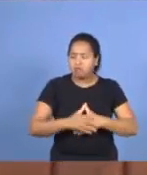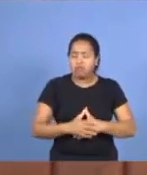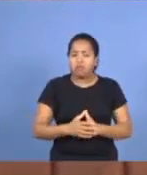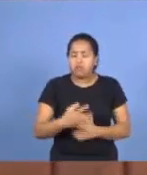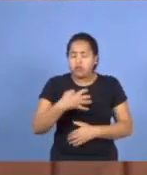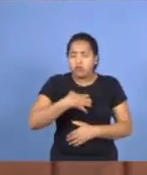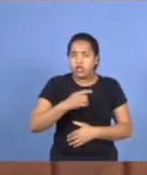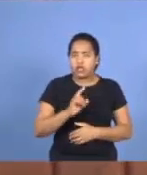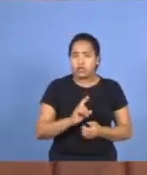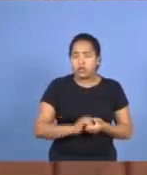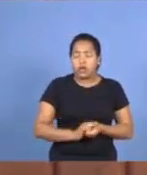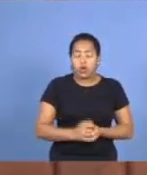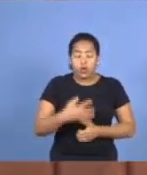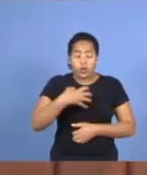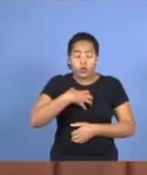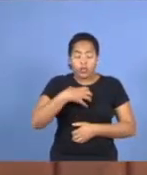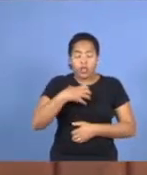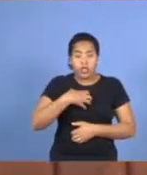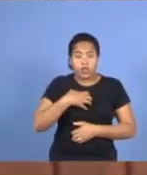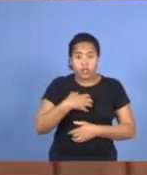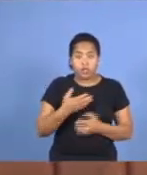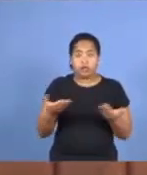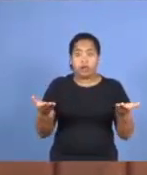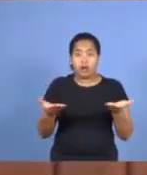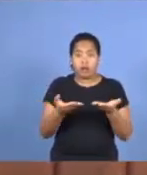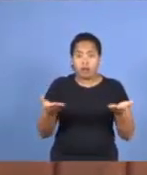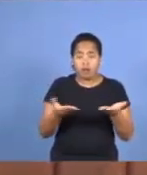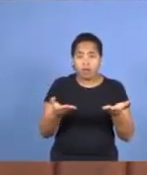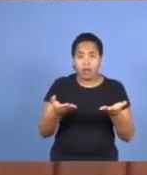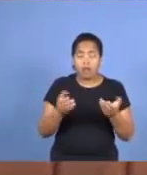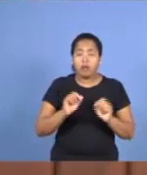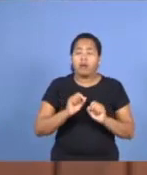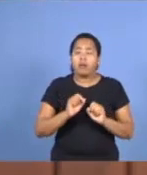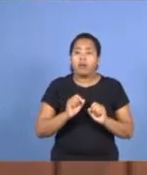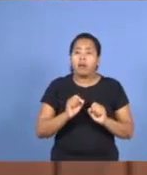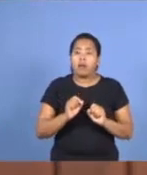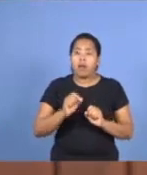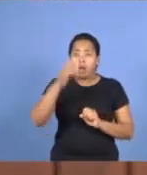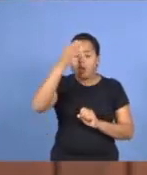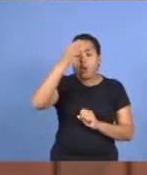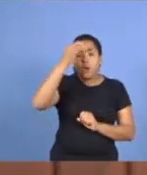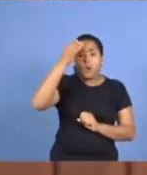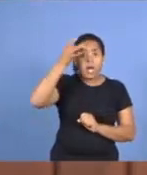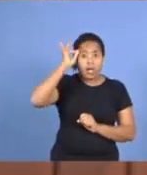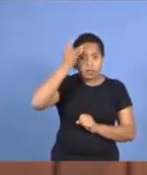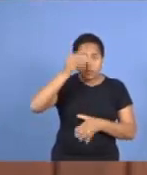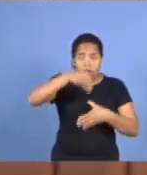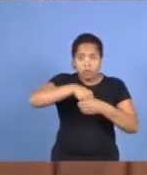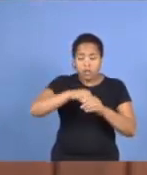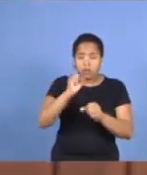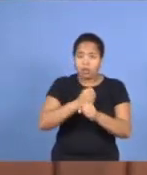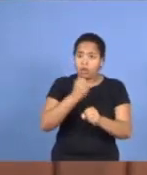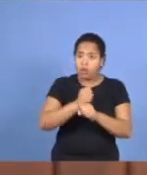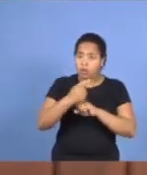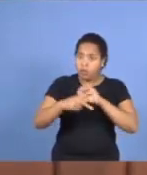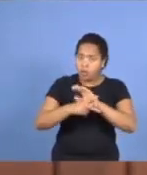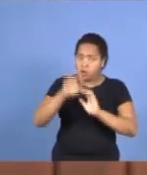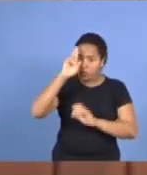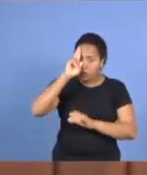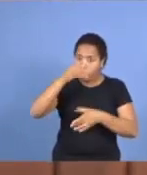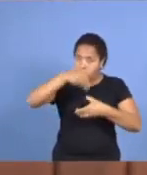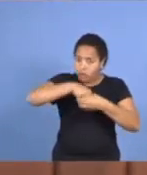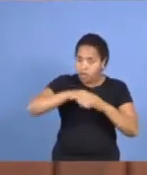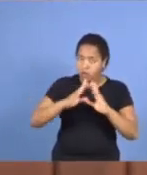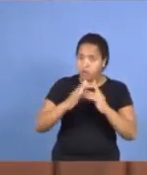nesse sentido. O sentido da aplicação é o sentido espiritual, é dentro da obra do Senhor, na igreja, né?